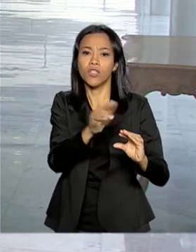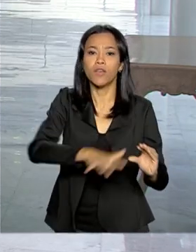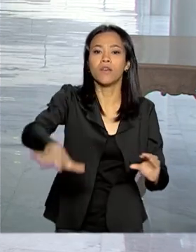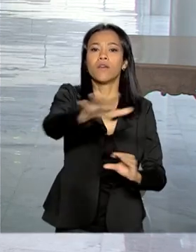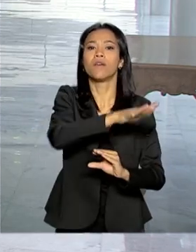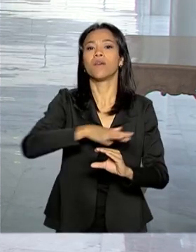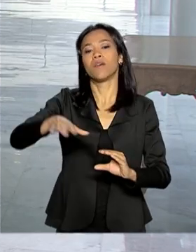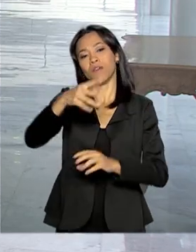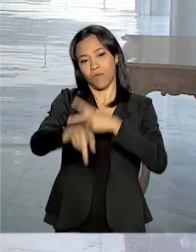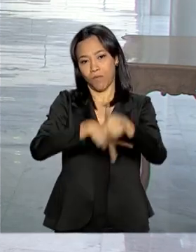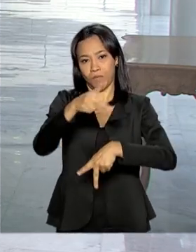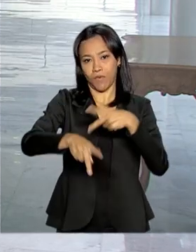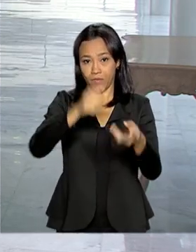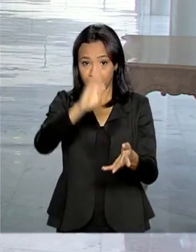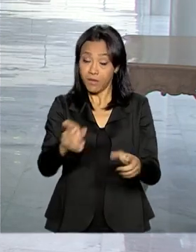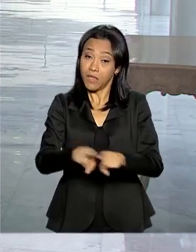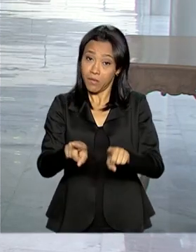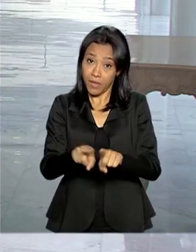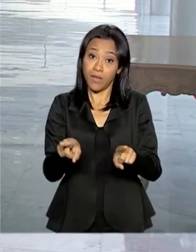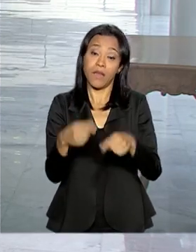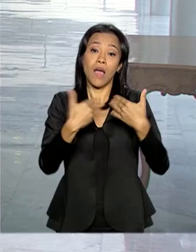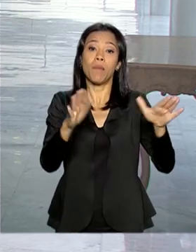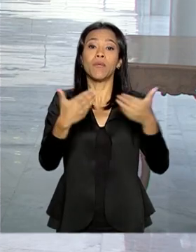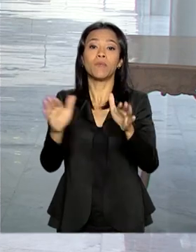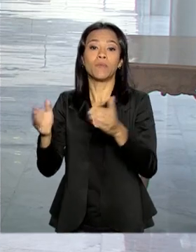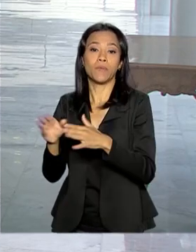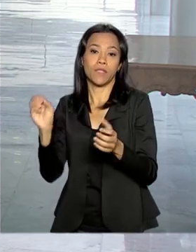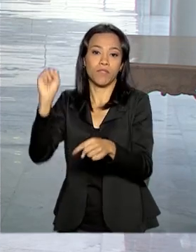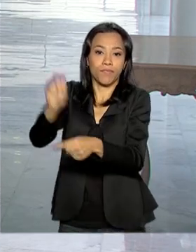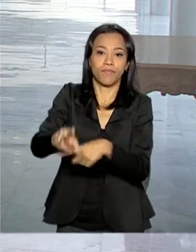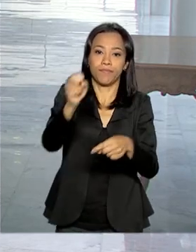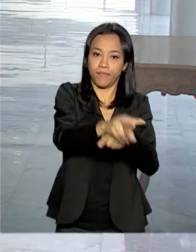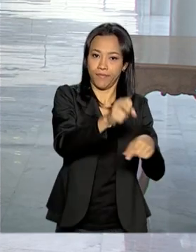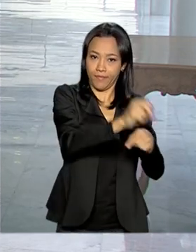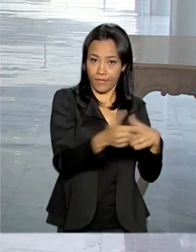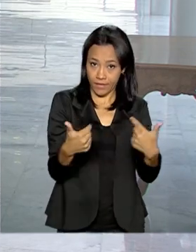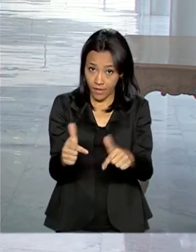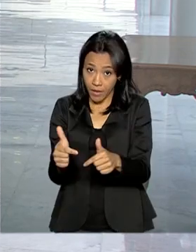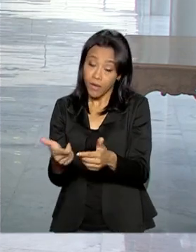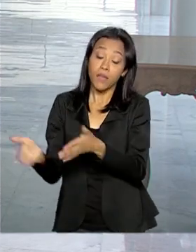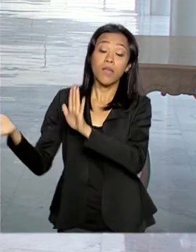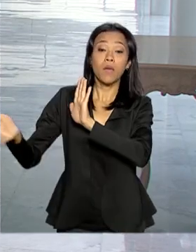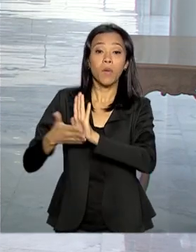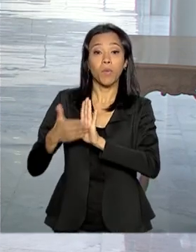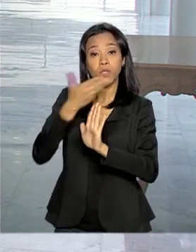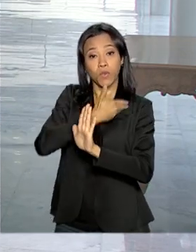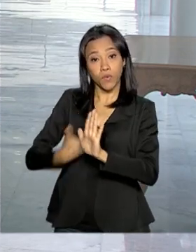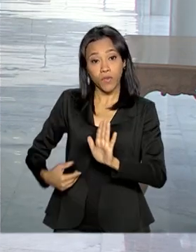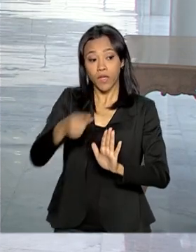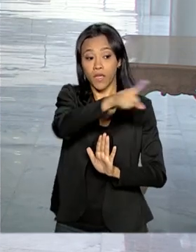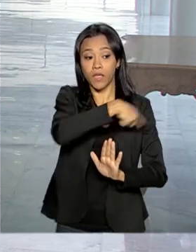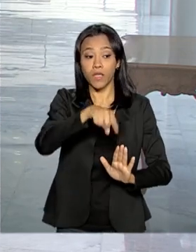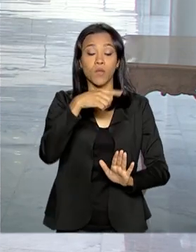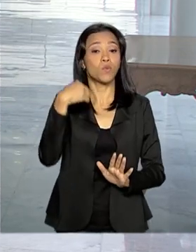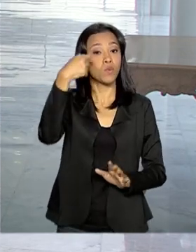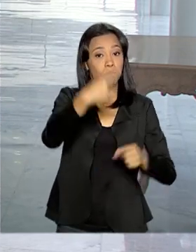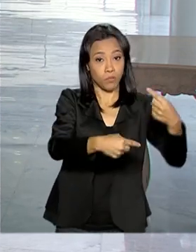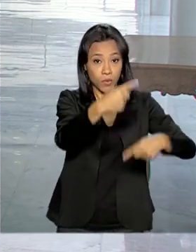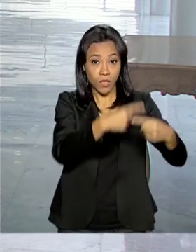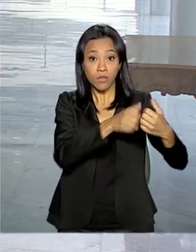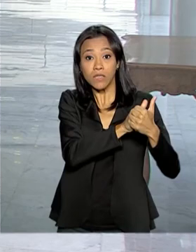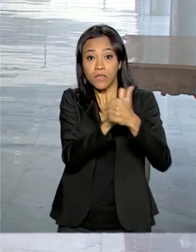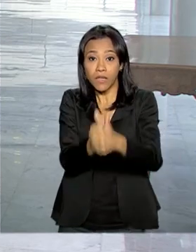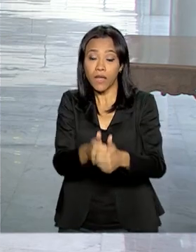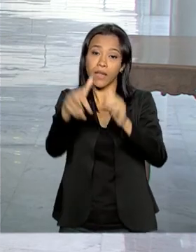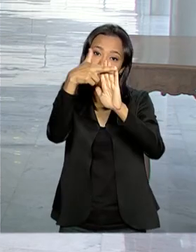e na geração de empregos. E a proposta do governo é que os políticos sigam as regras do regime geral de Previdência